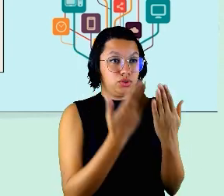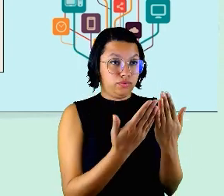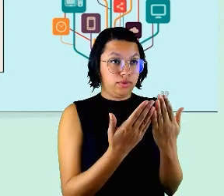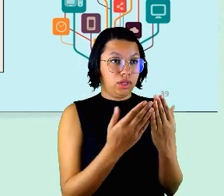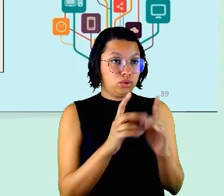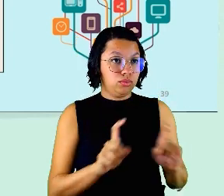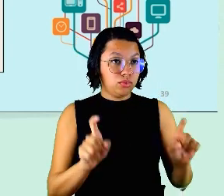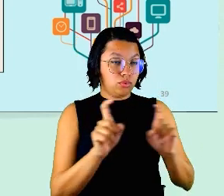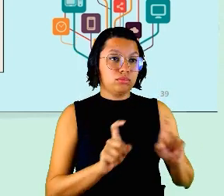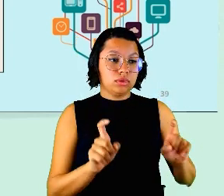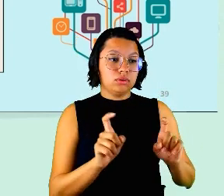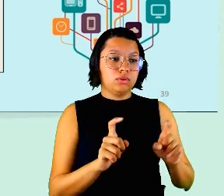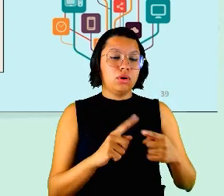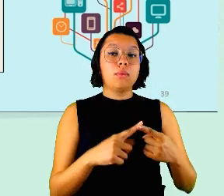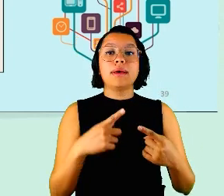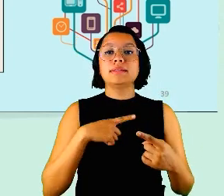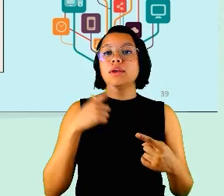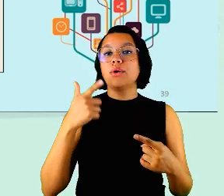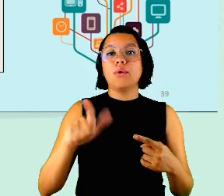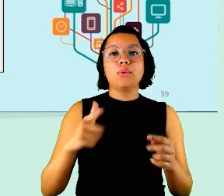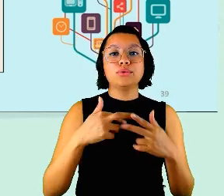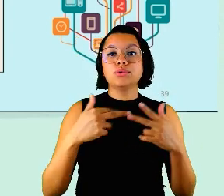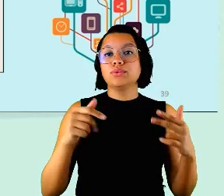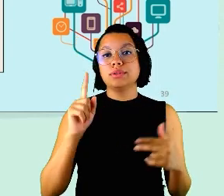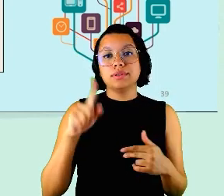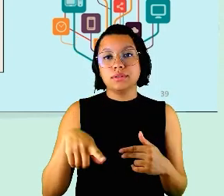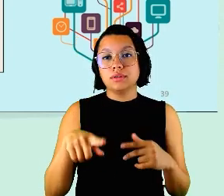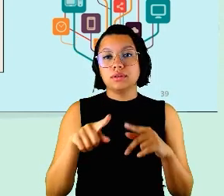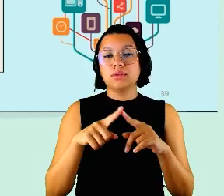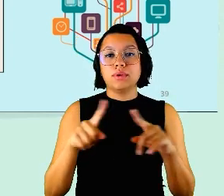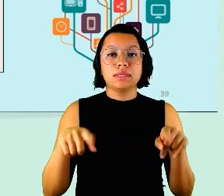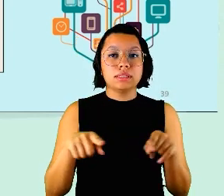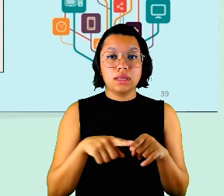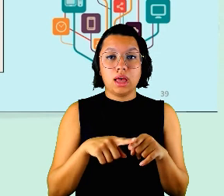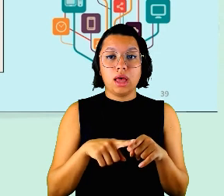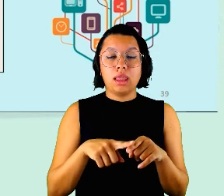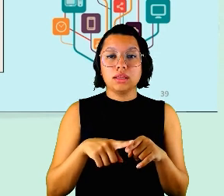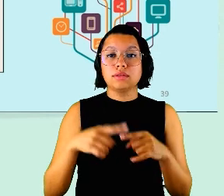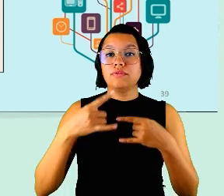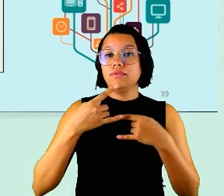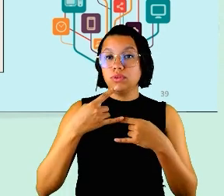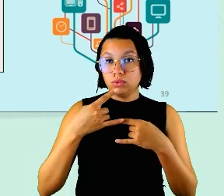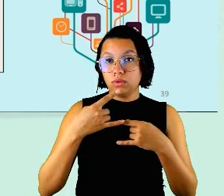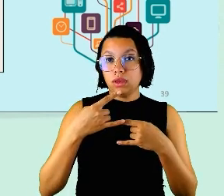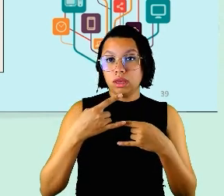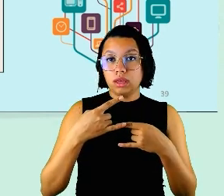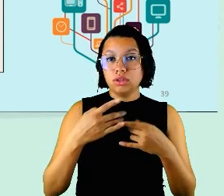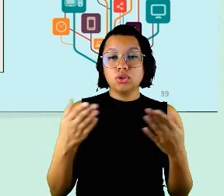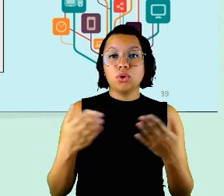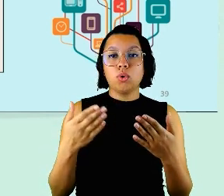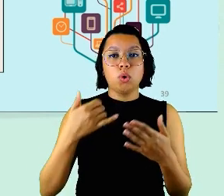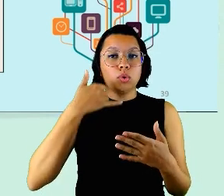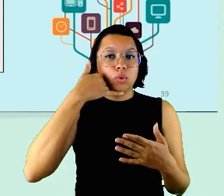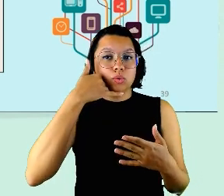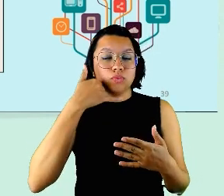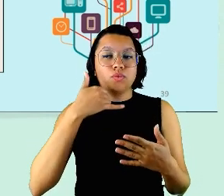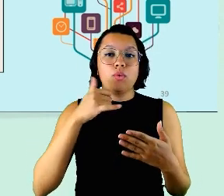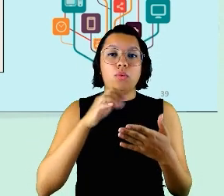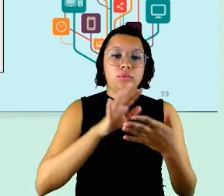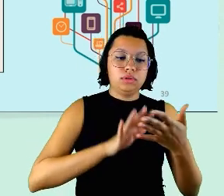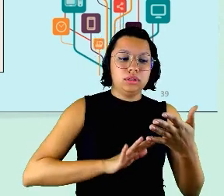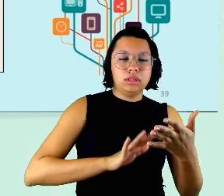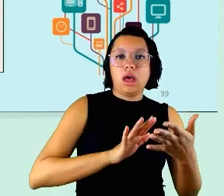gente tem outras coisas que são os escritórios virtuais que é um indivíduo hoje com os smartphones tablets e